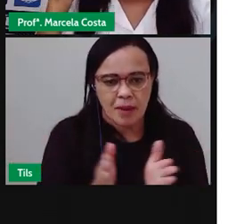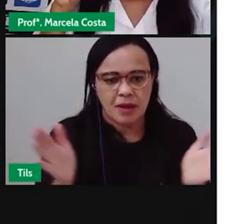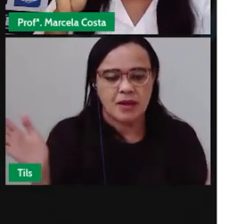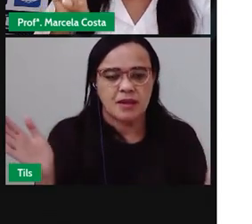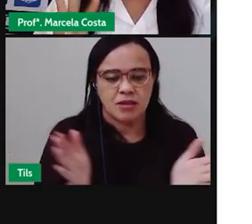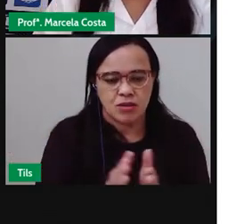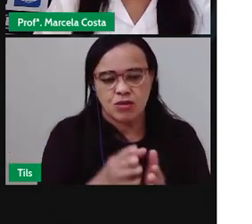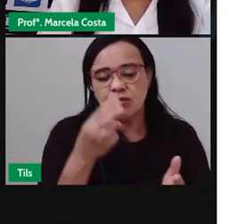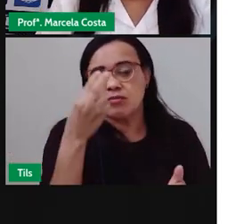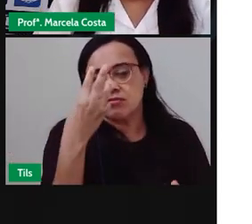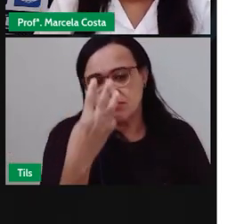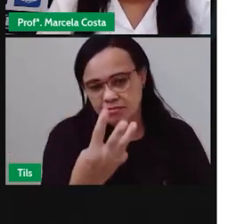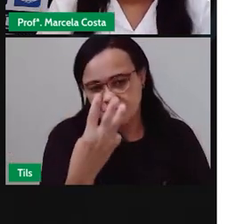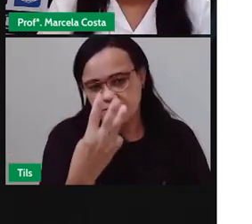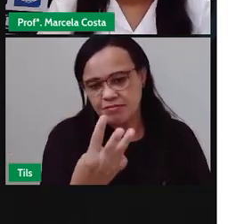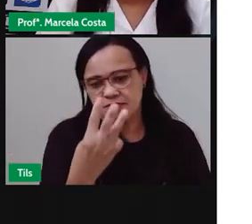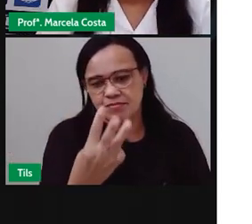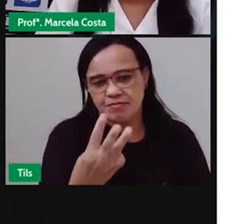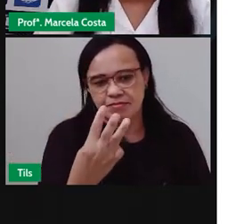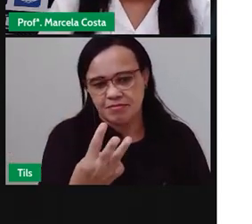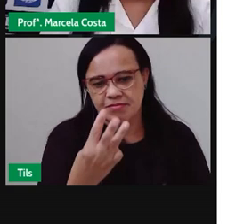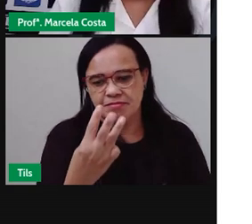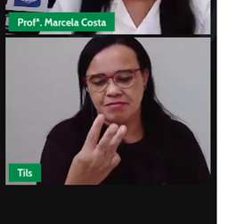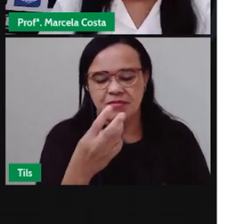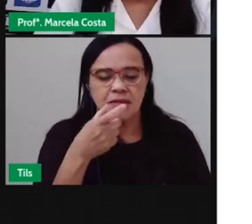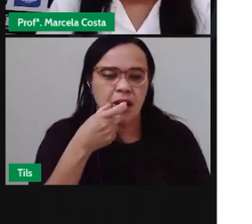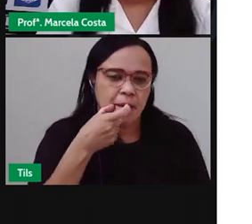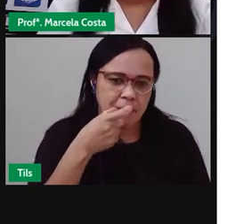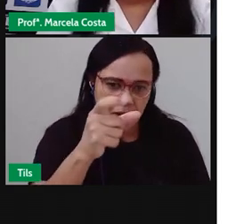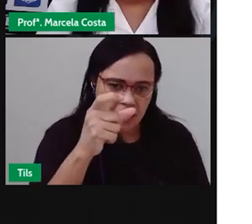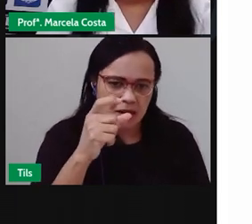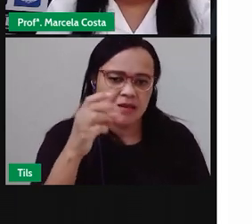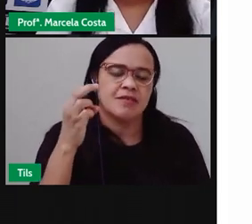Três sílabas Compõe essa palavra Olha